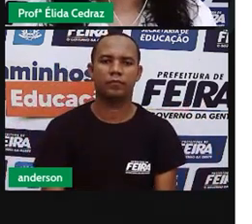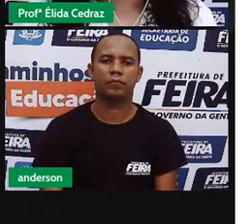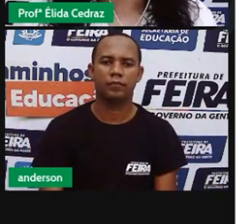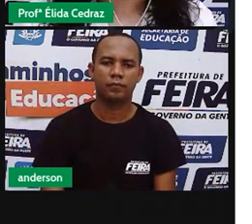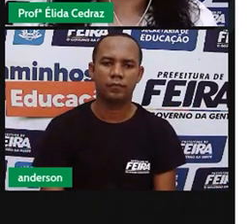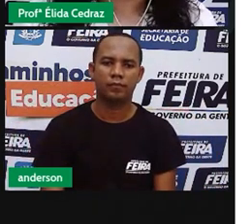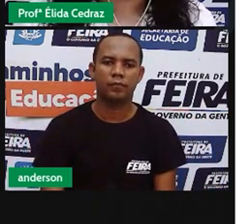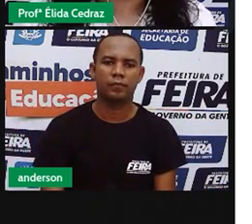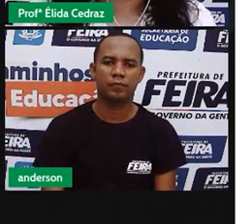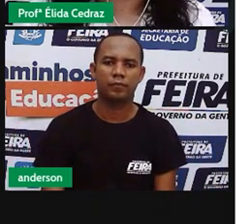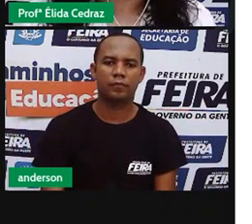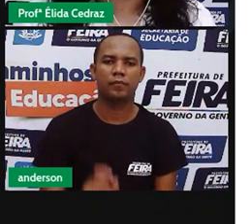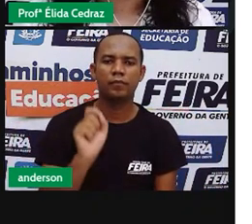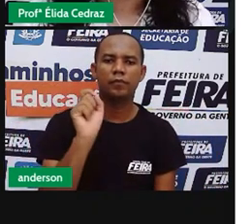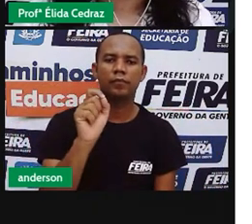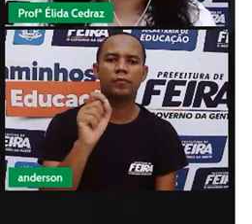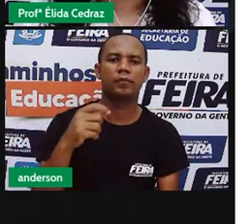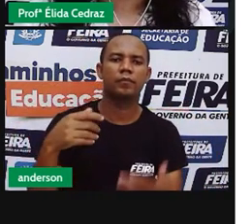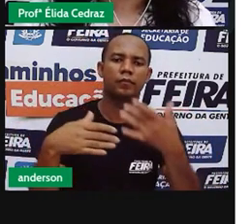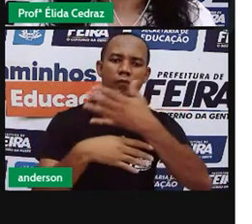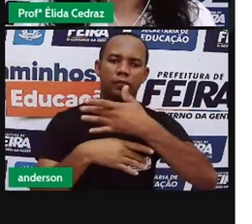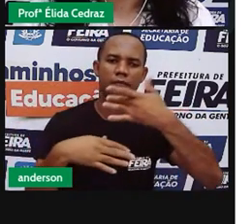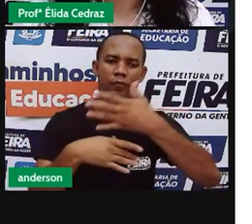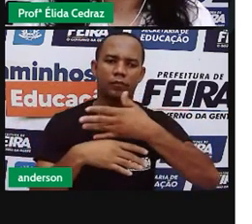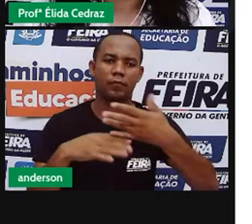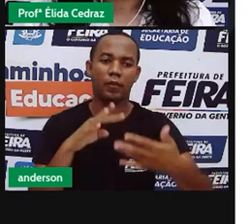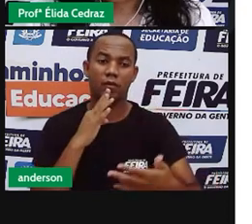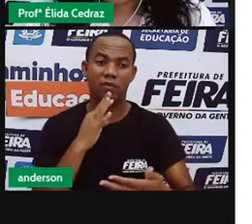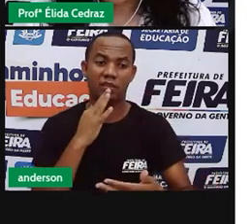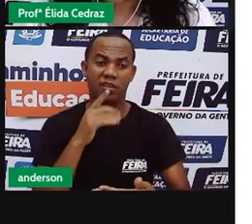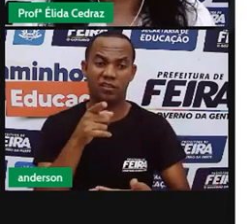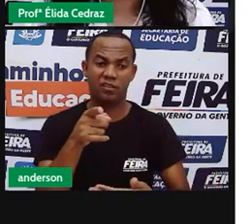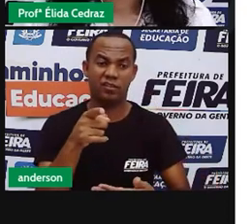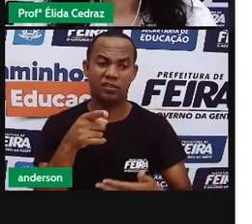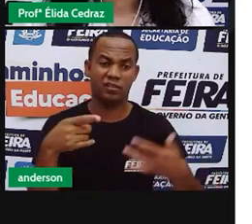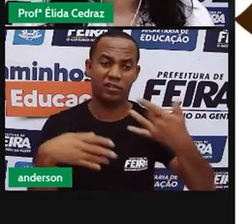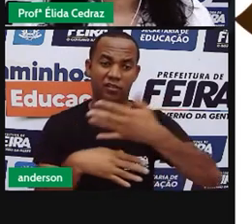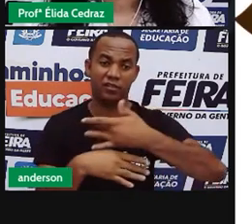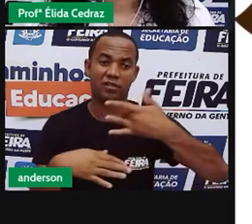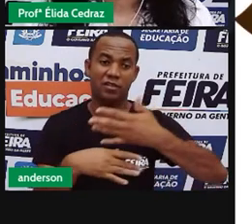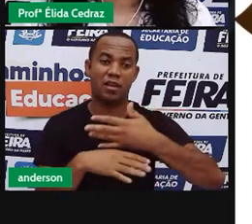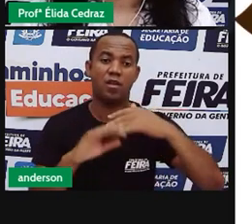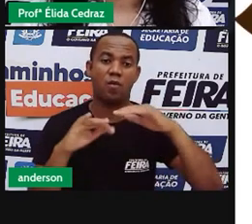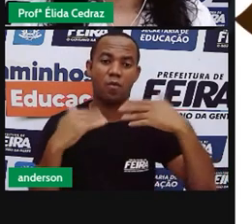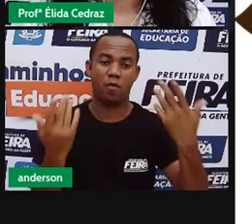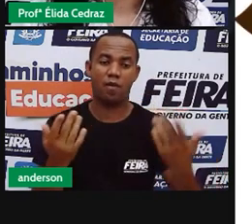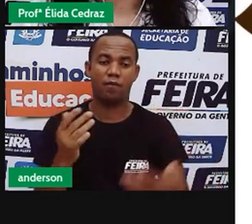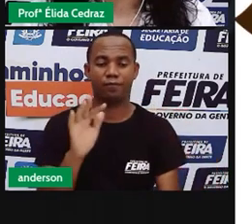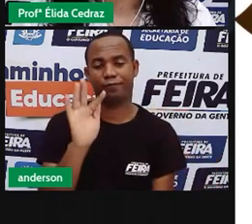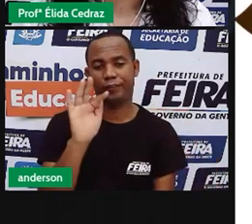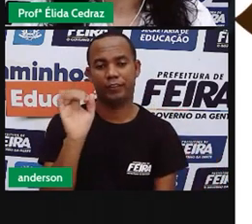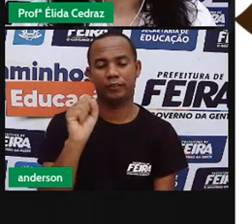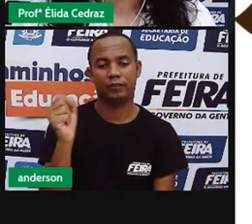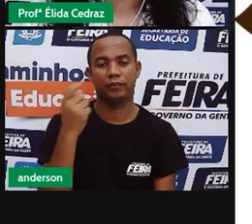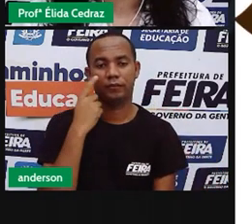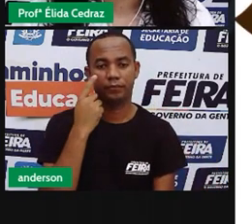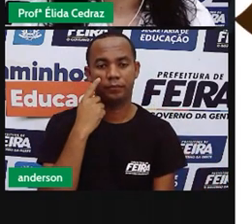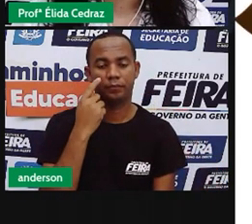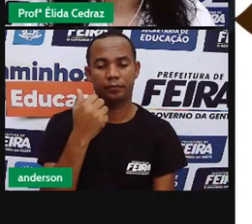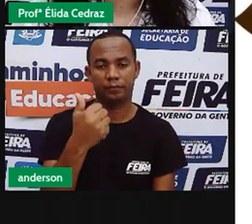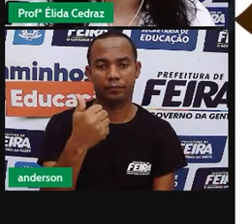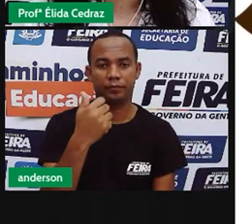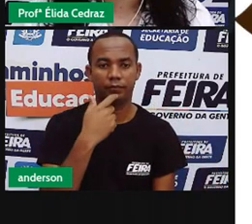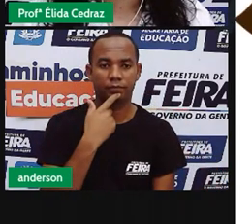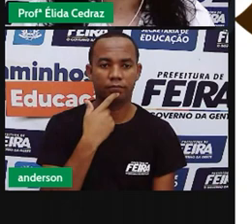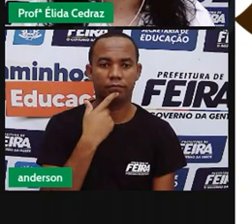Que cidade é essa? Hum, muito bem! Marca aí no seu calendário,